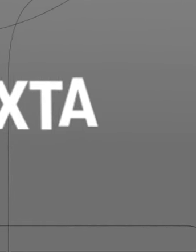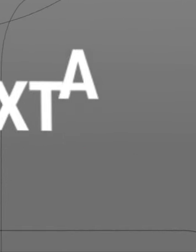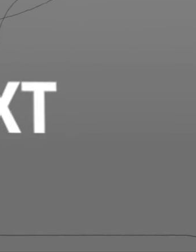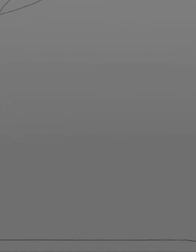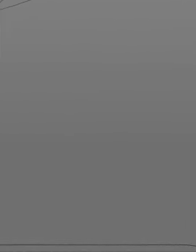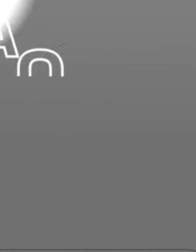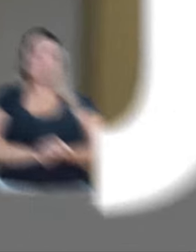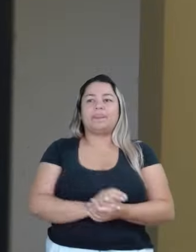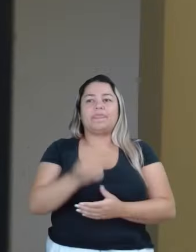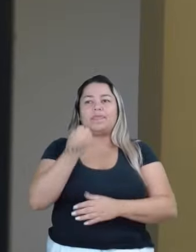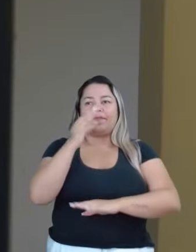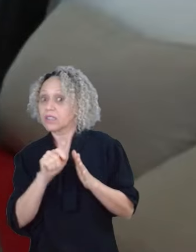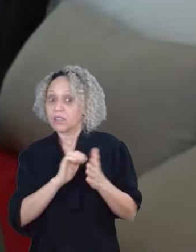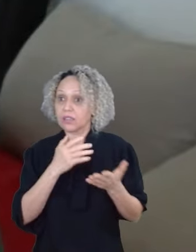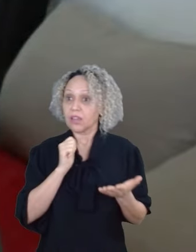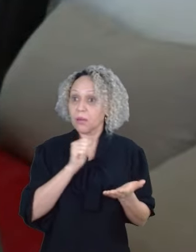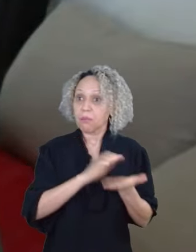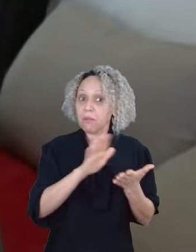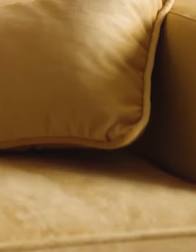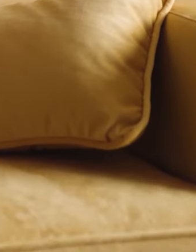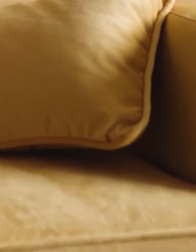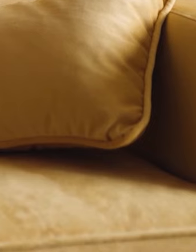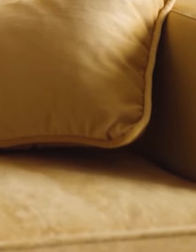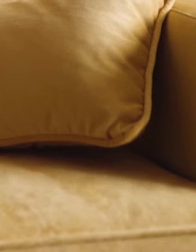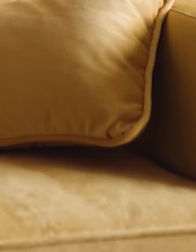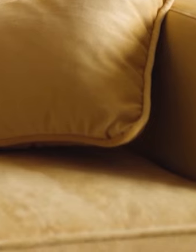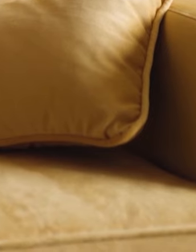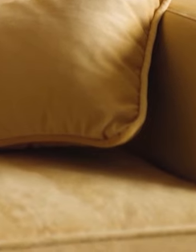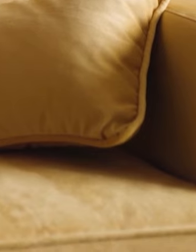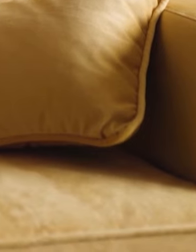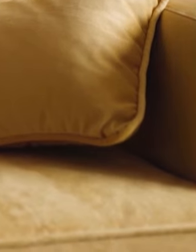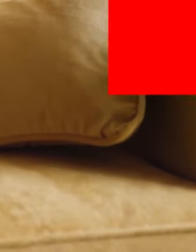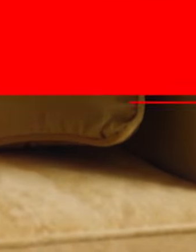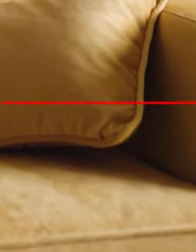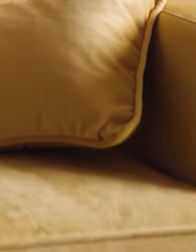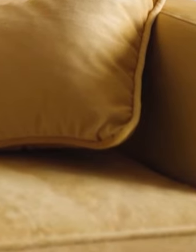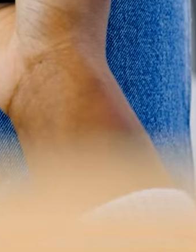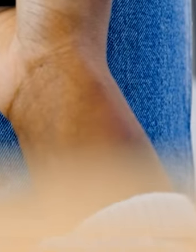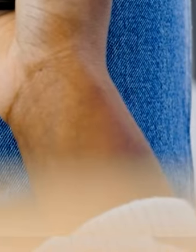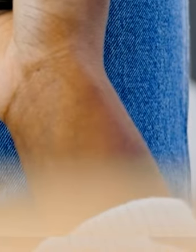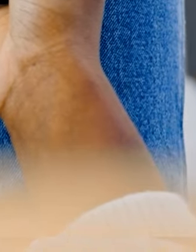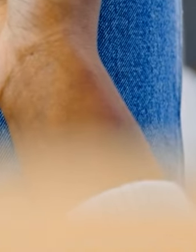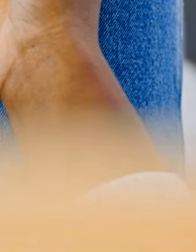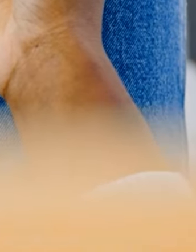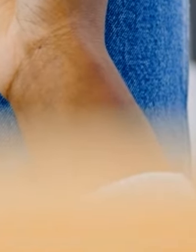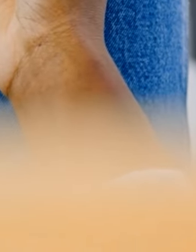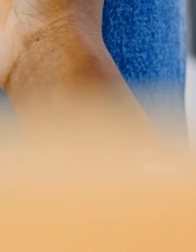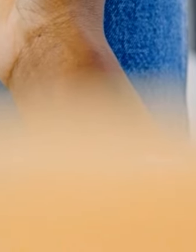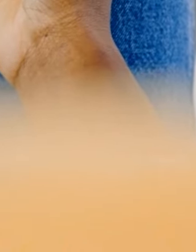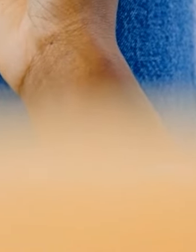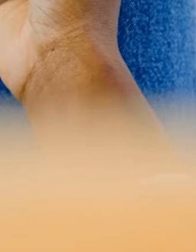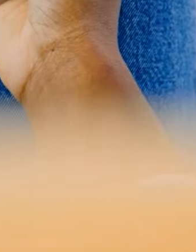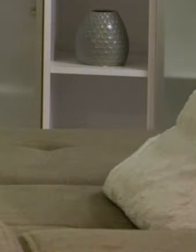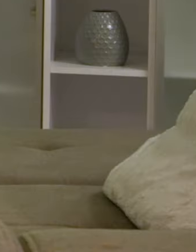direto de Brasília para todo o Brasil. Trazendo muito mais notícia pra você. Não se esqueça, a partir do dia 3 de junho,